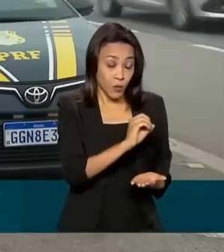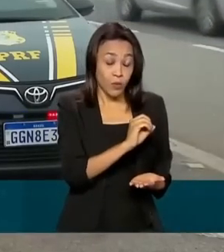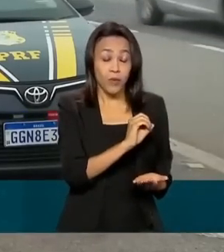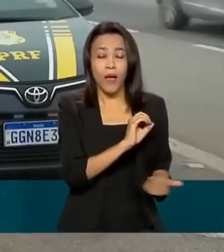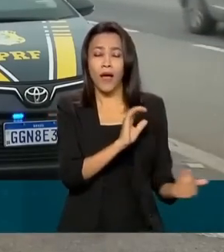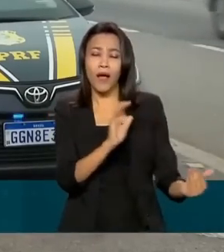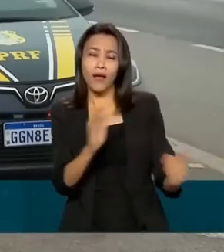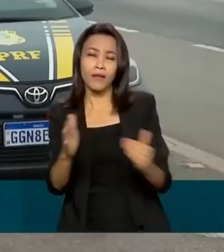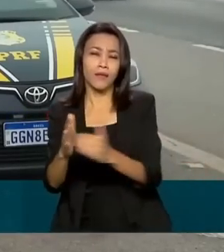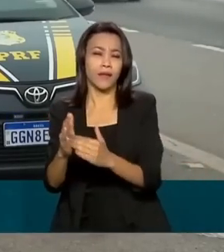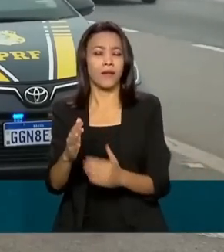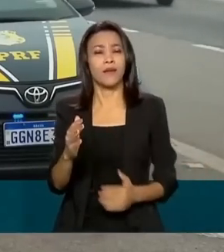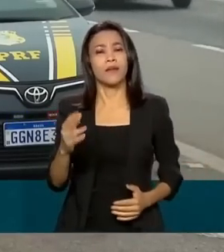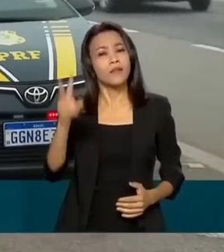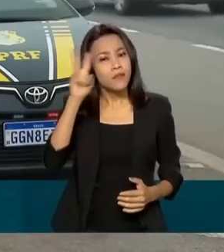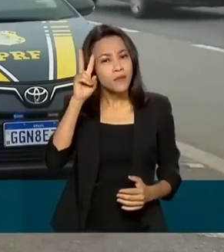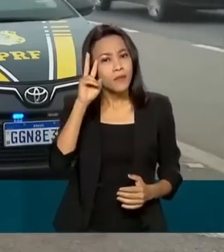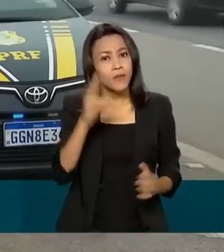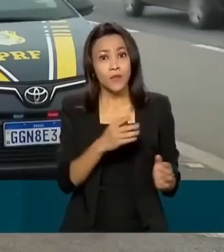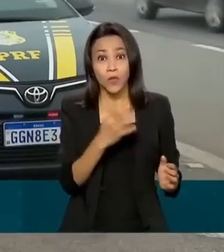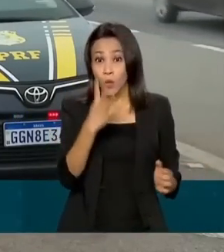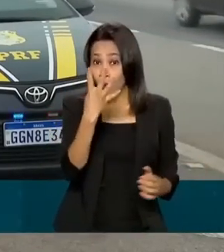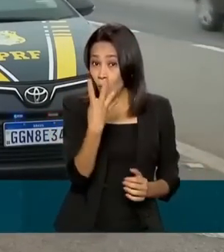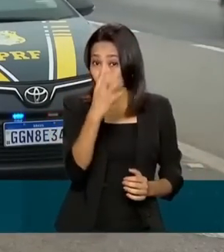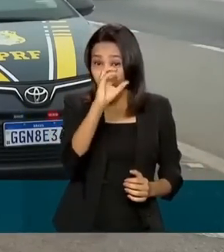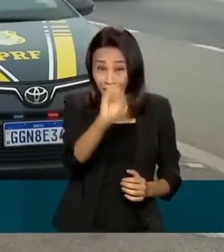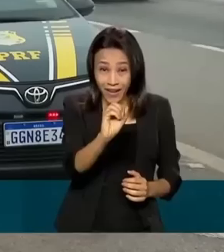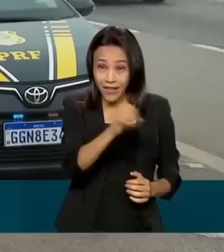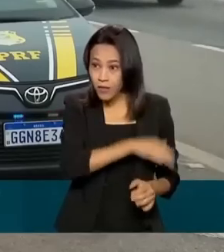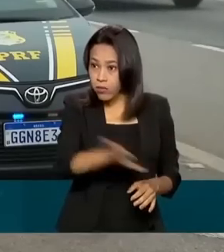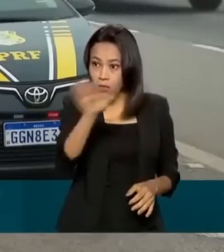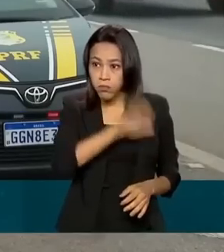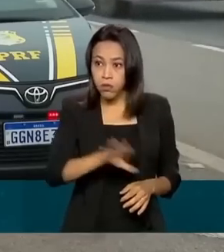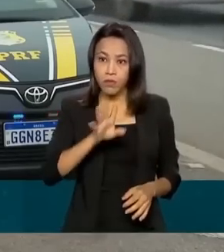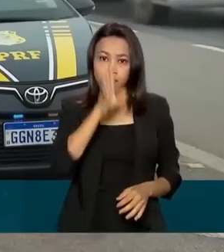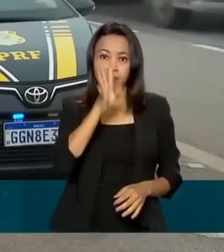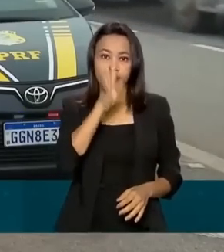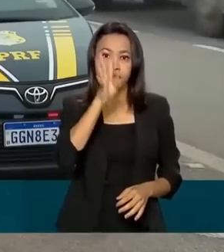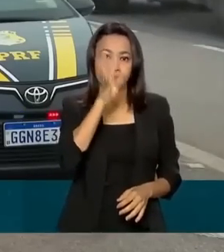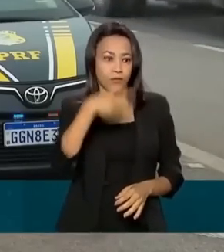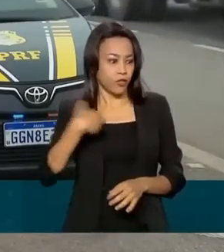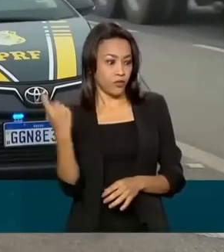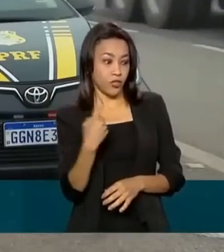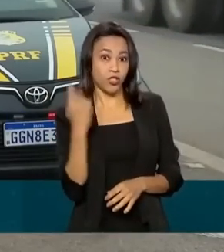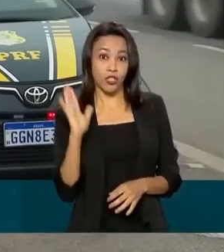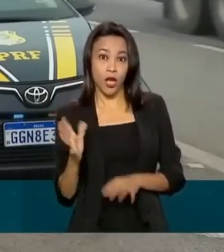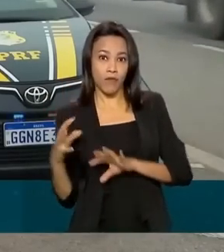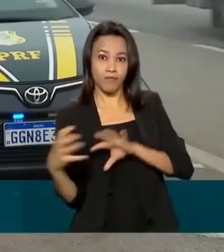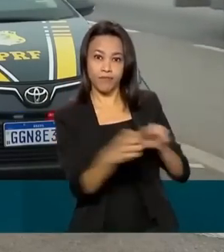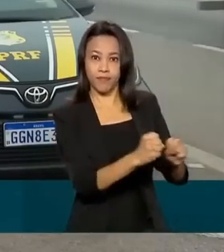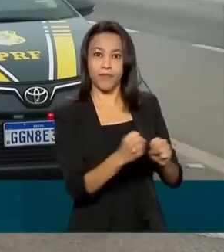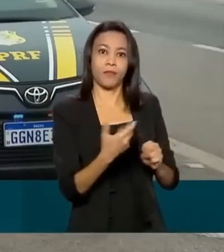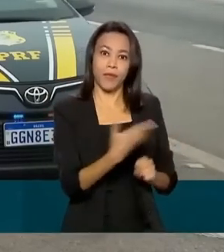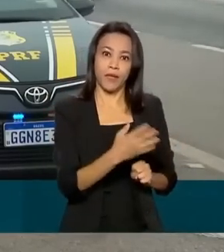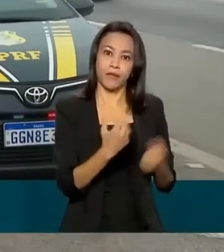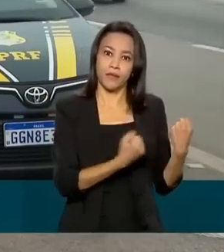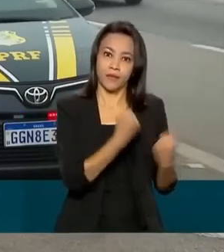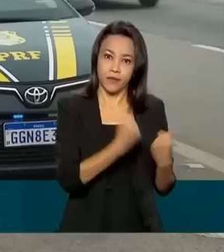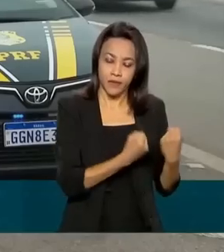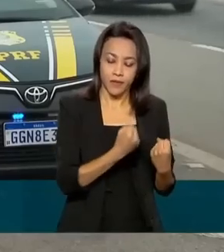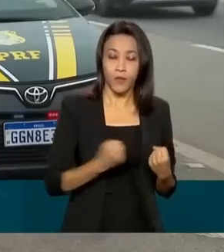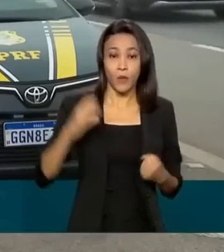segunda-feira, 40 veículos clandestinos já haviam sido apreendidos. O coordenador de